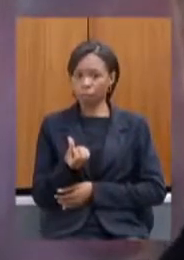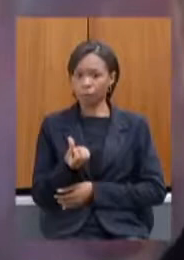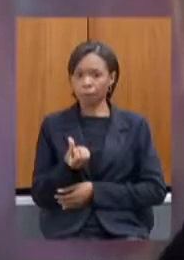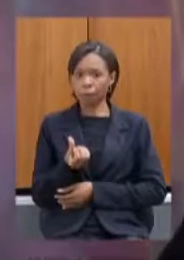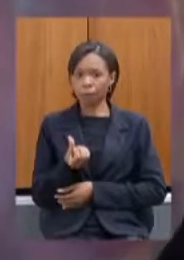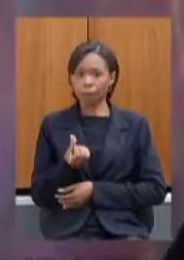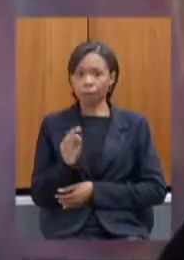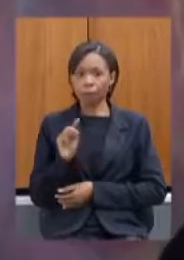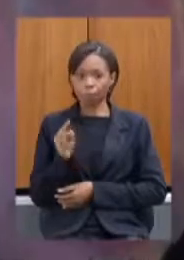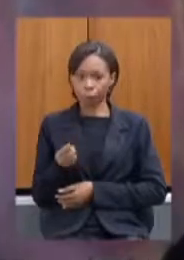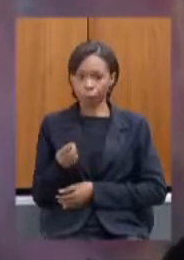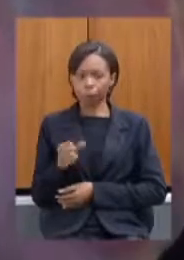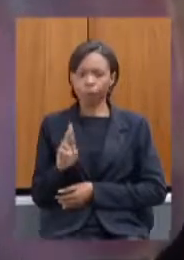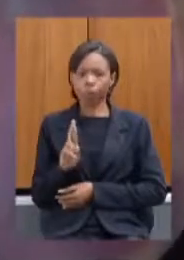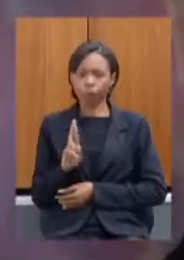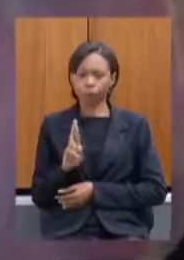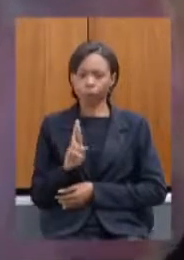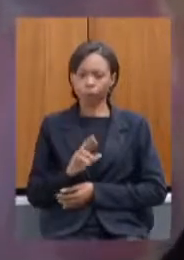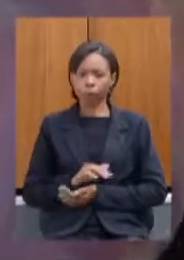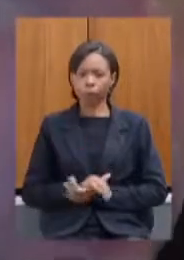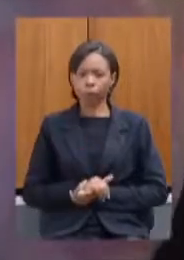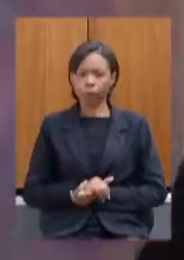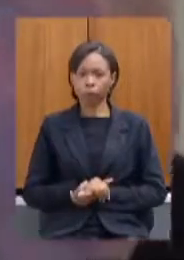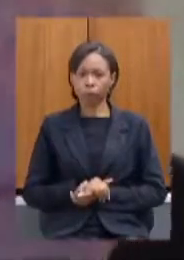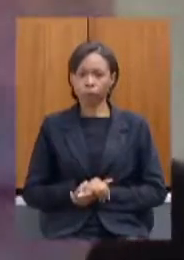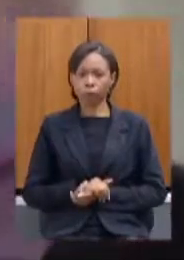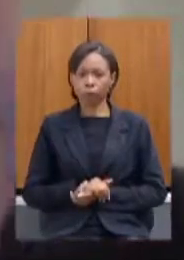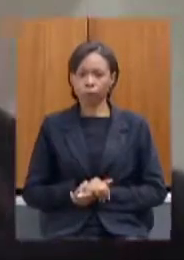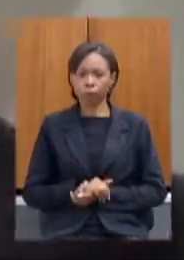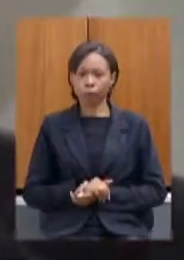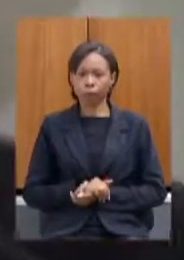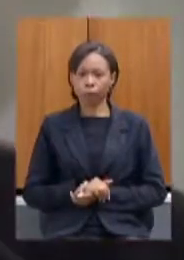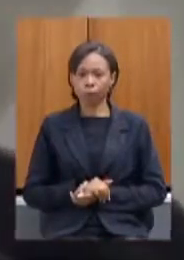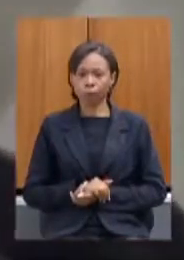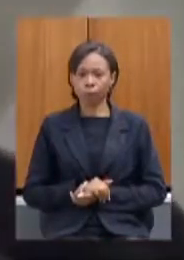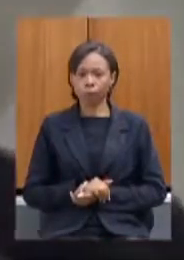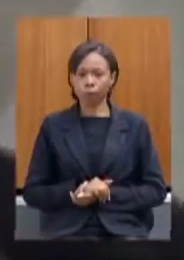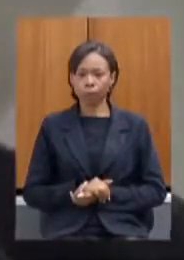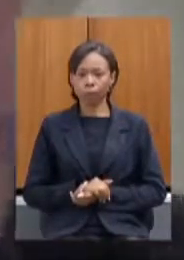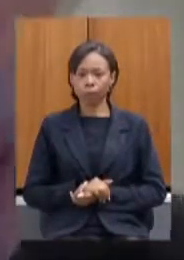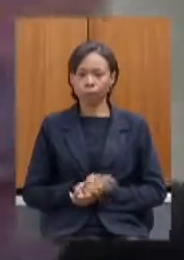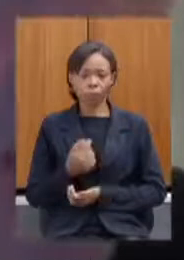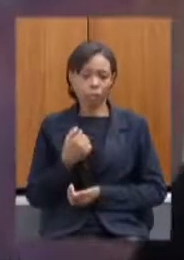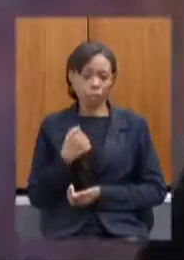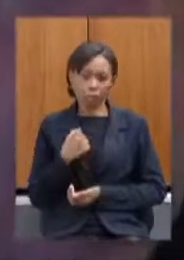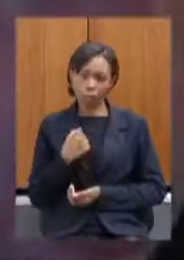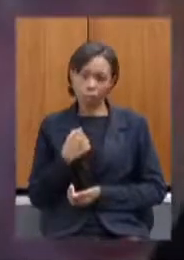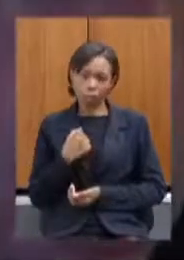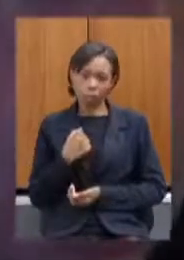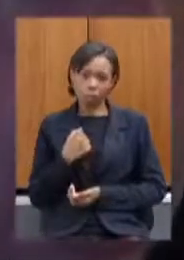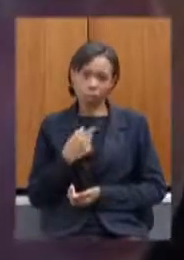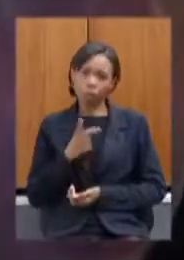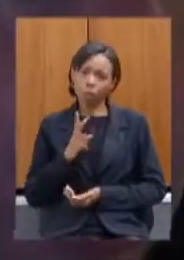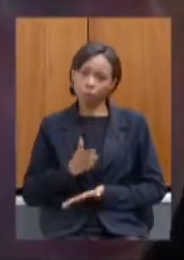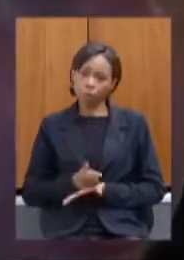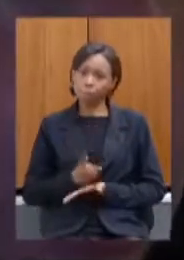mil reais bom eu de qualquer maneira quero insistir